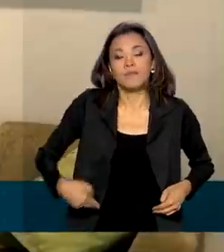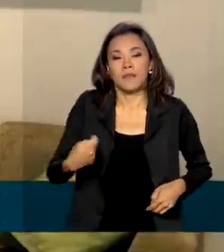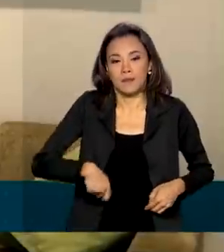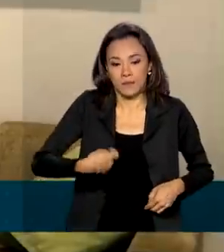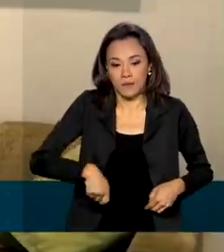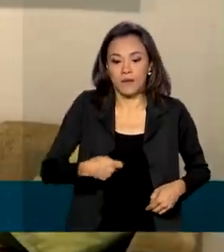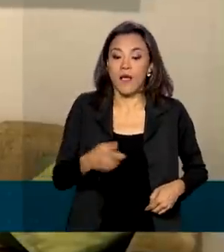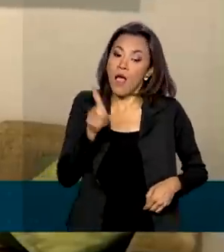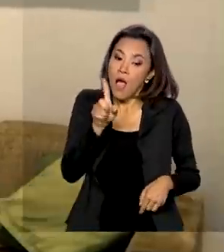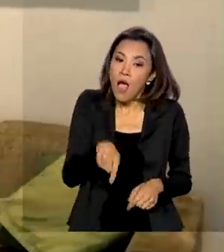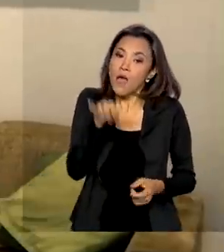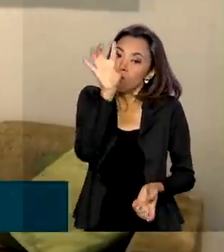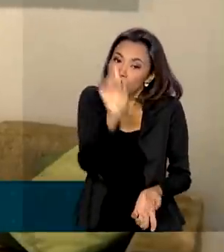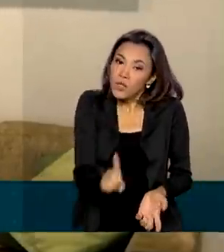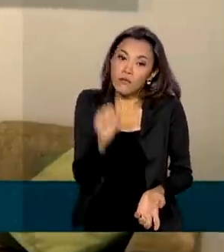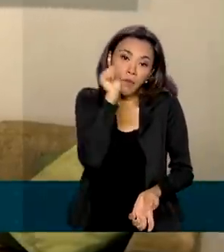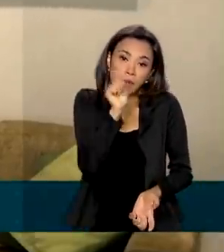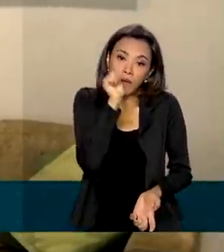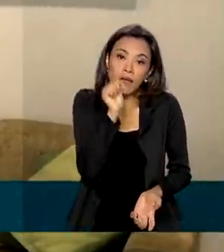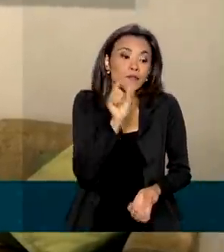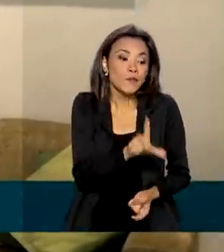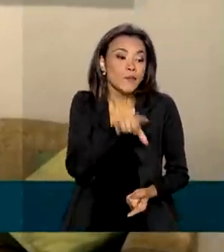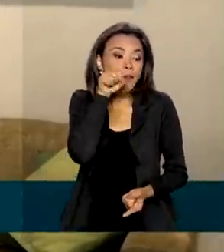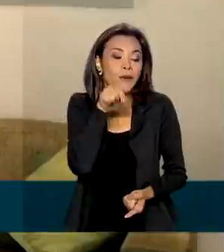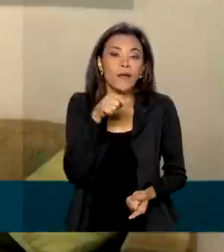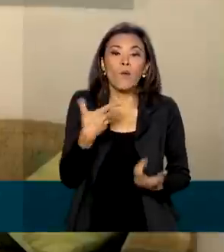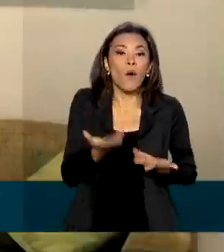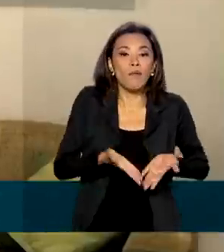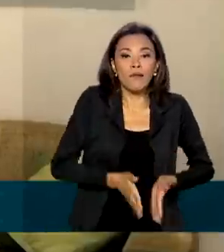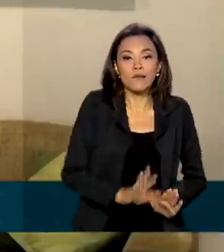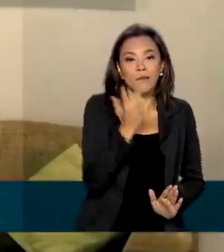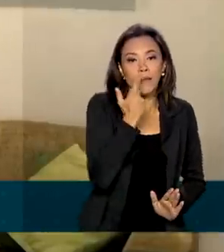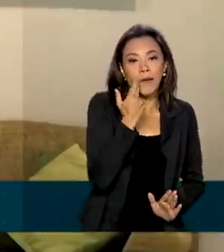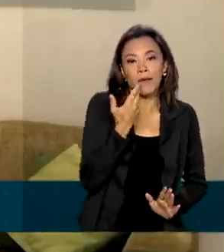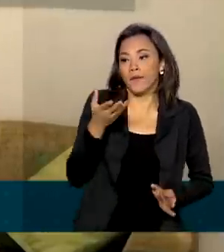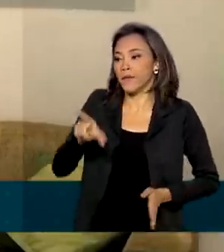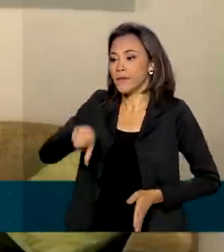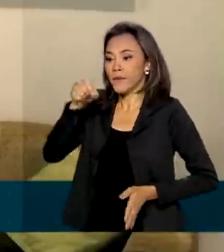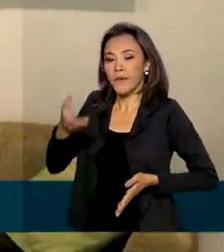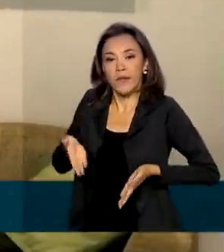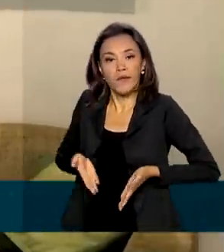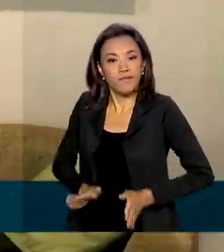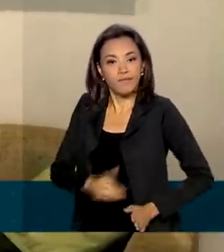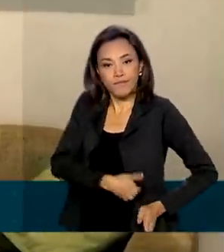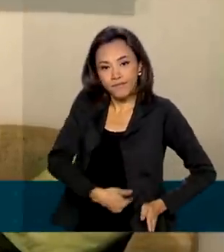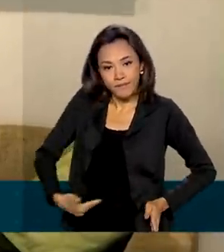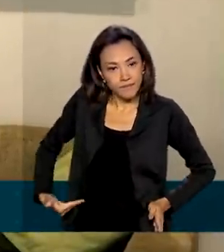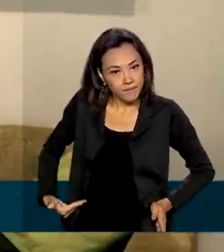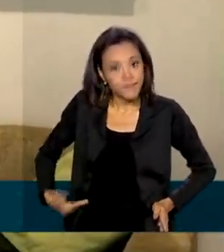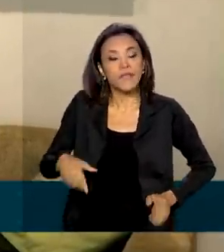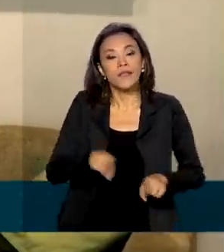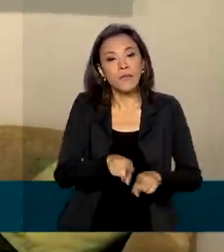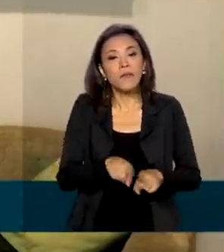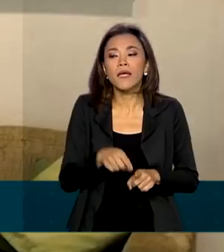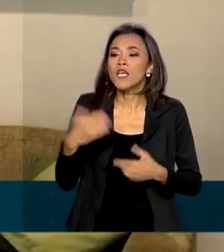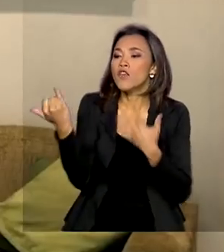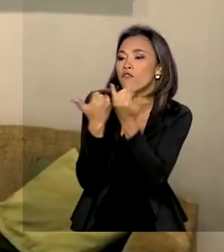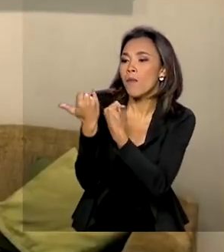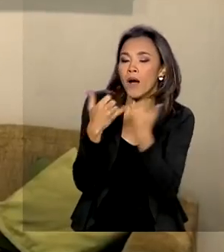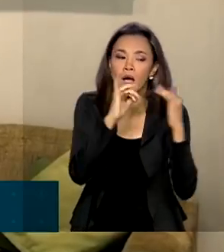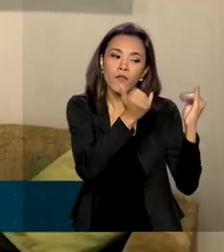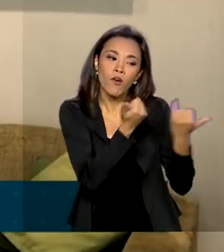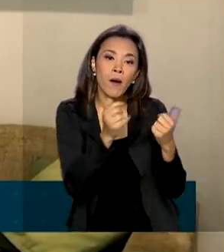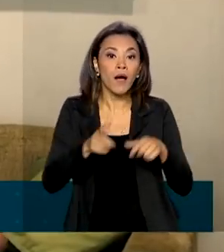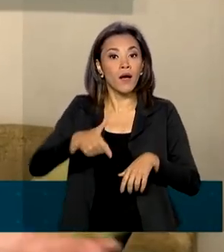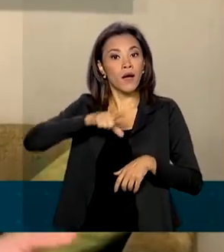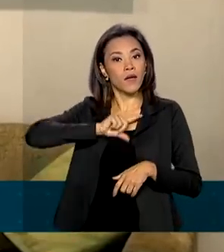É um direito da mulher decidir sobre o tipo de parto, assim como o direito dela também se informar antes da